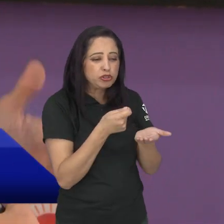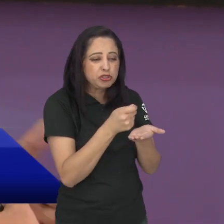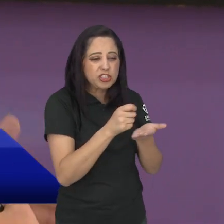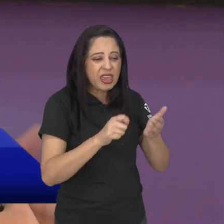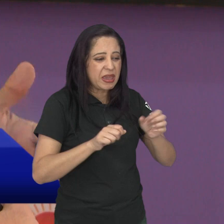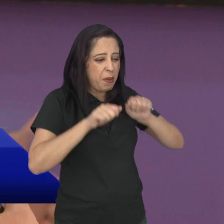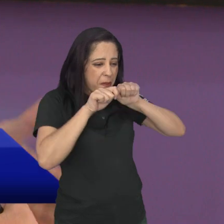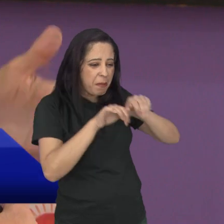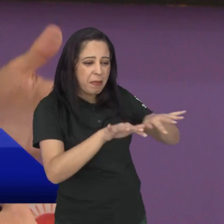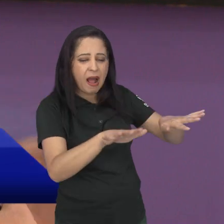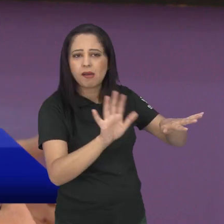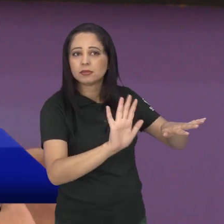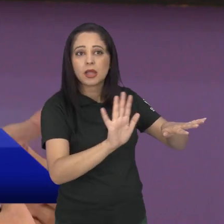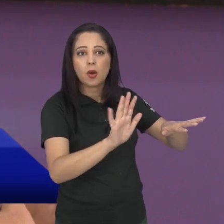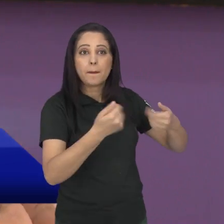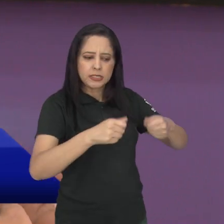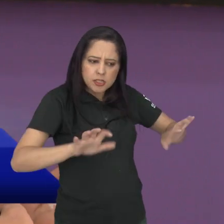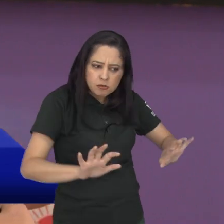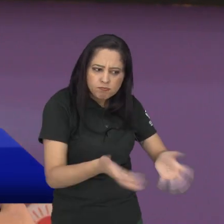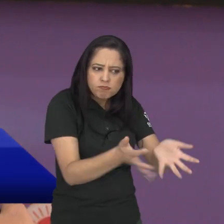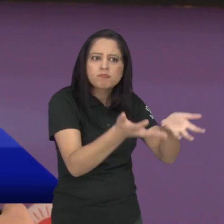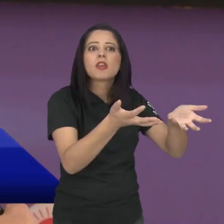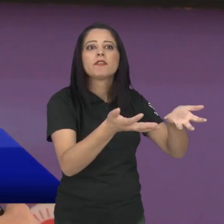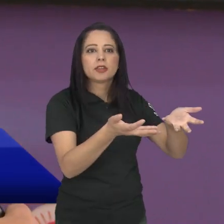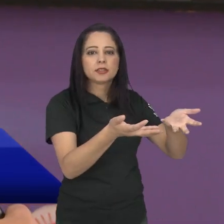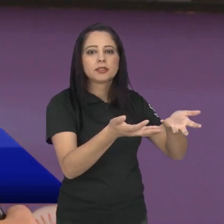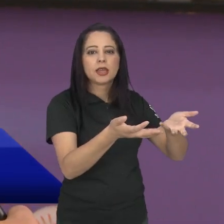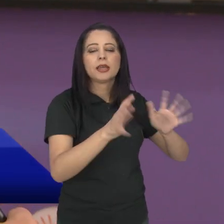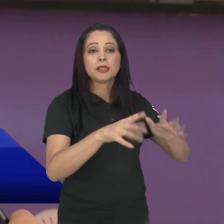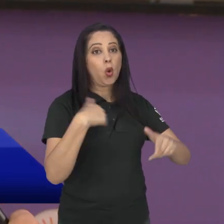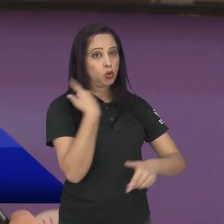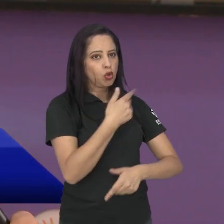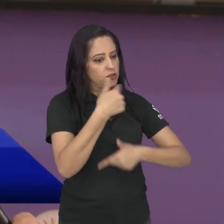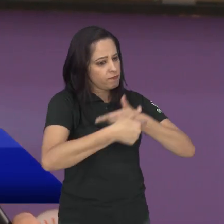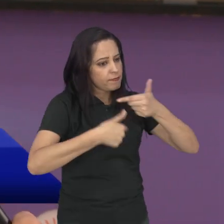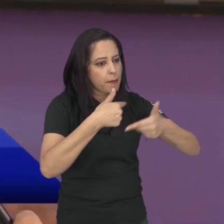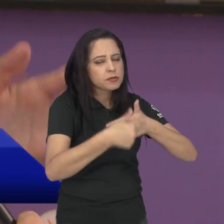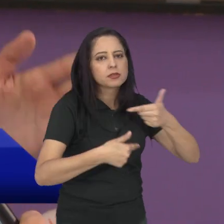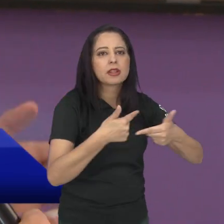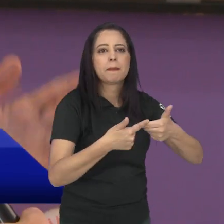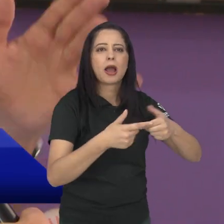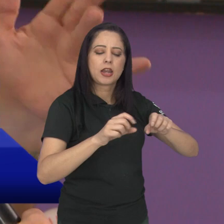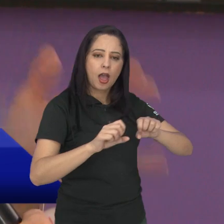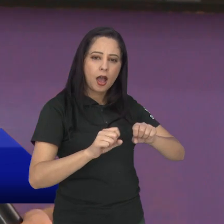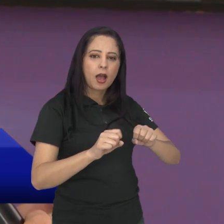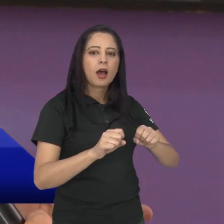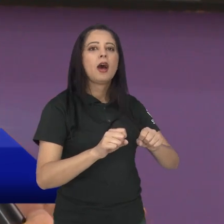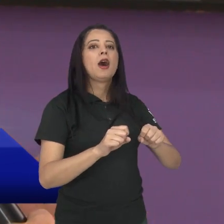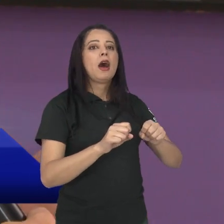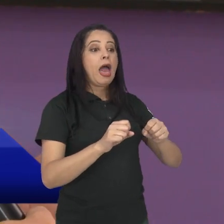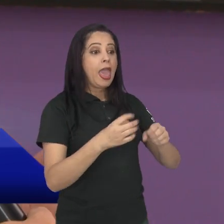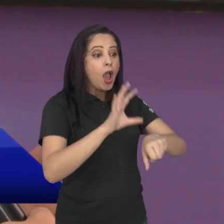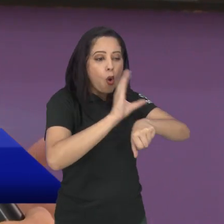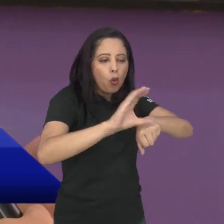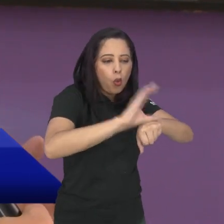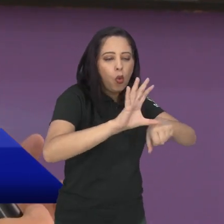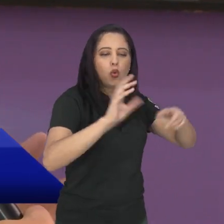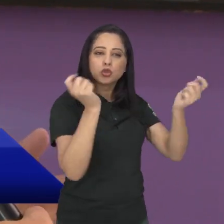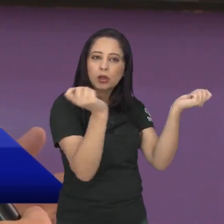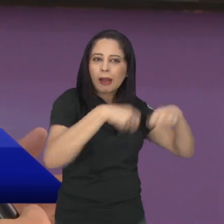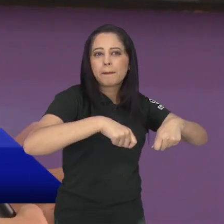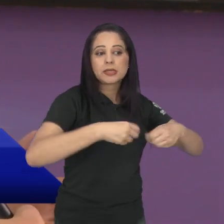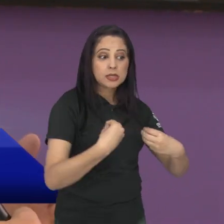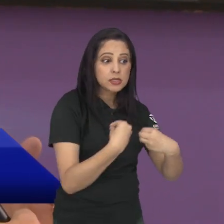recurso, a gente quer que ele realmente fortaleça o setor, então para isso a gente vai trabalhar em eixos específicos como formação, concursos,